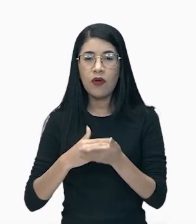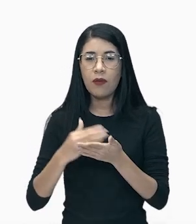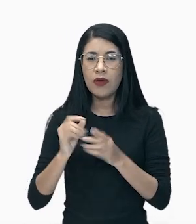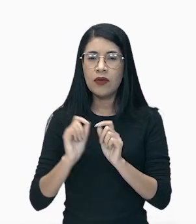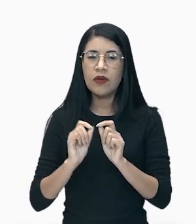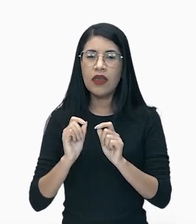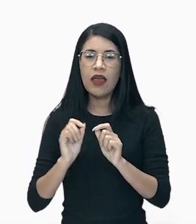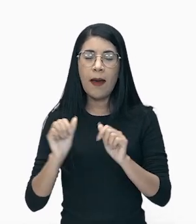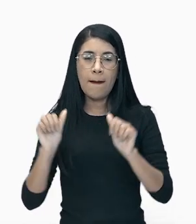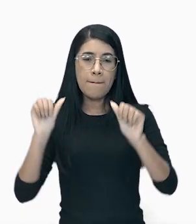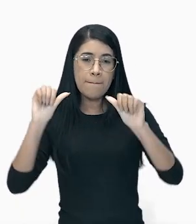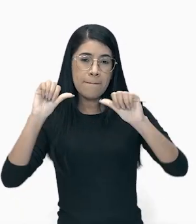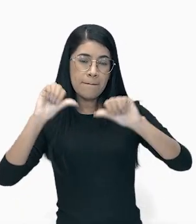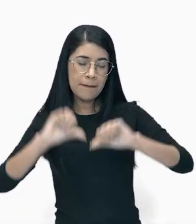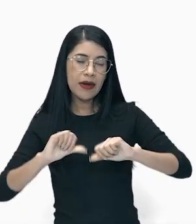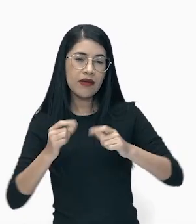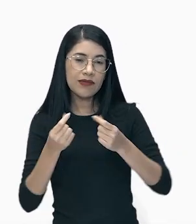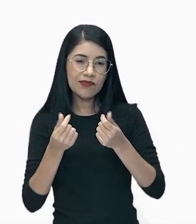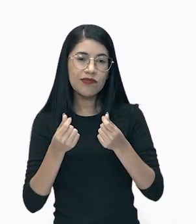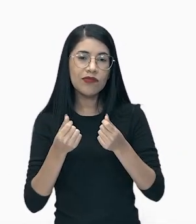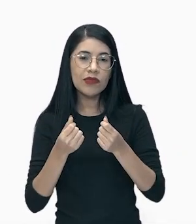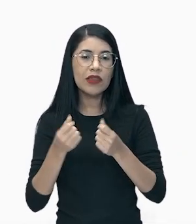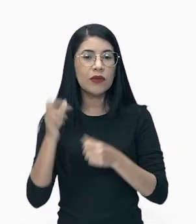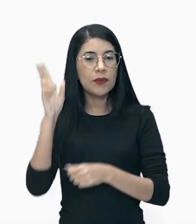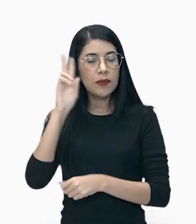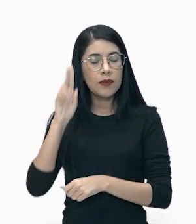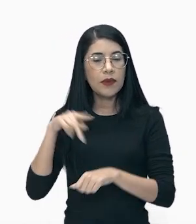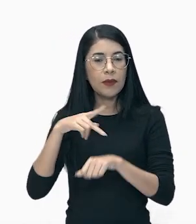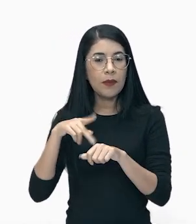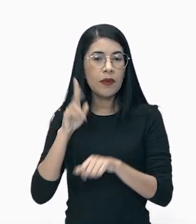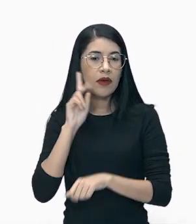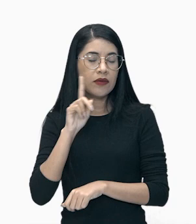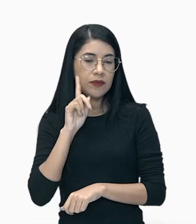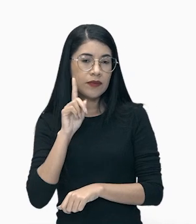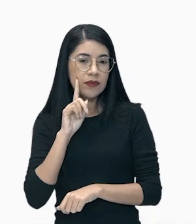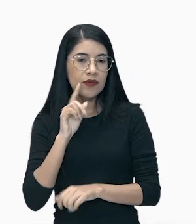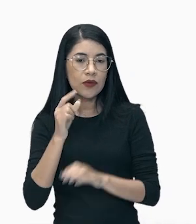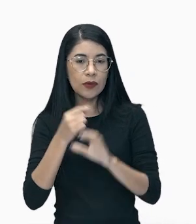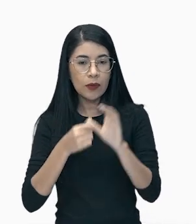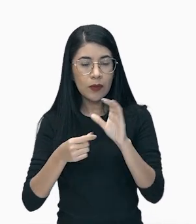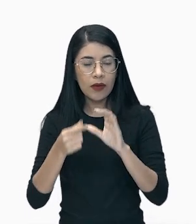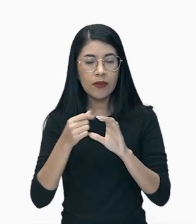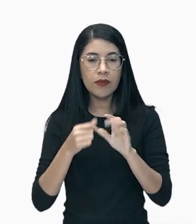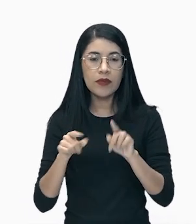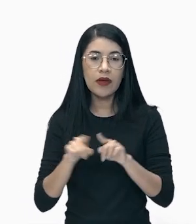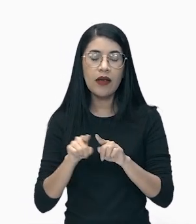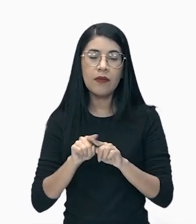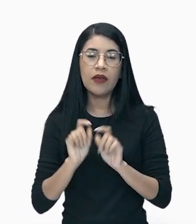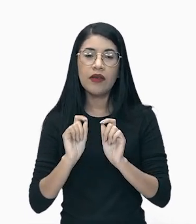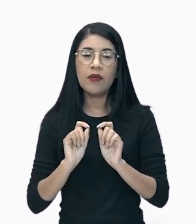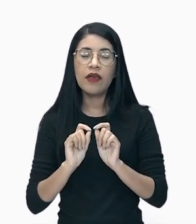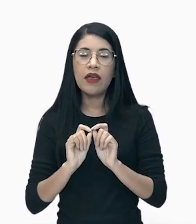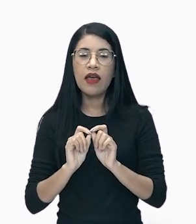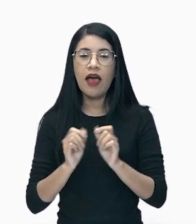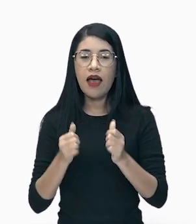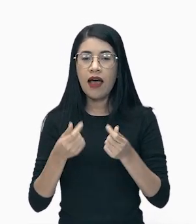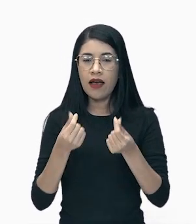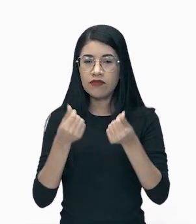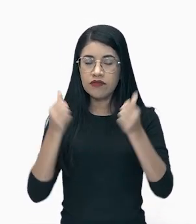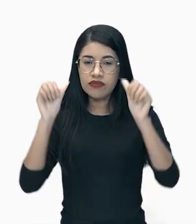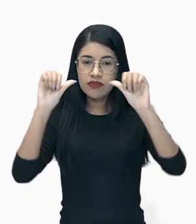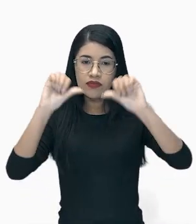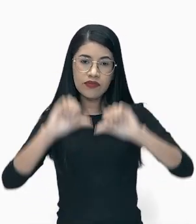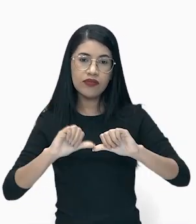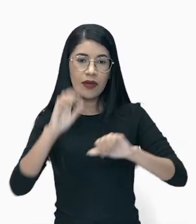crise econômica da história dos Estados Unidos e do mundo capitalista até então, a Grande Depressão. Vou